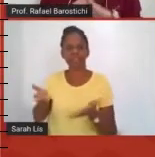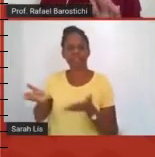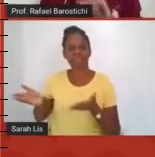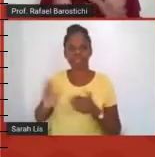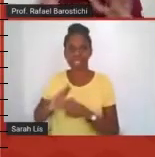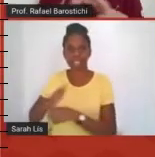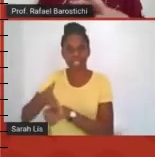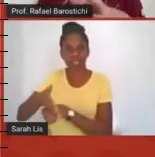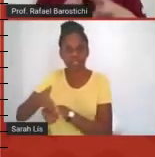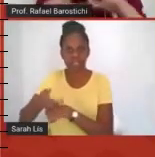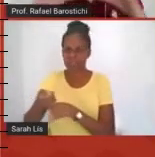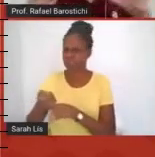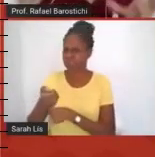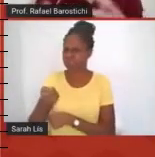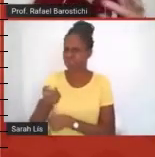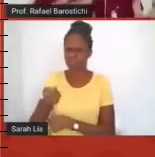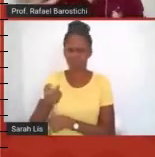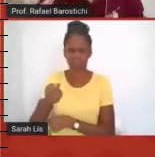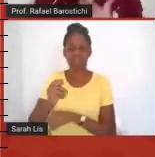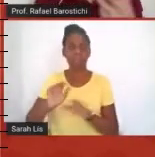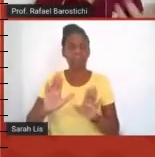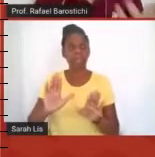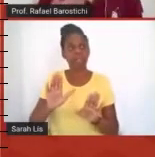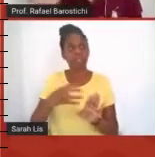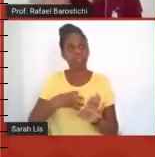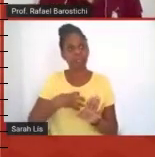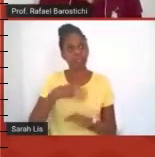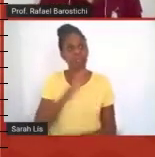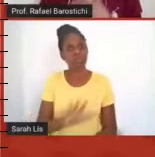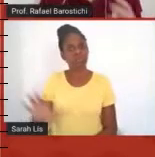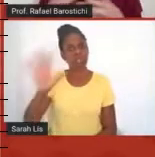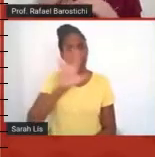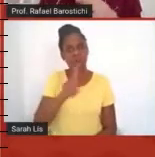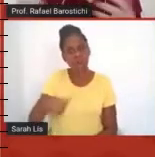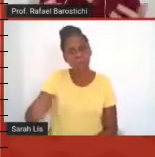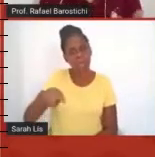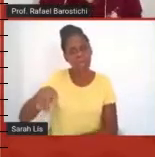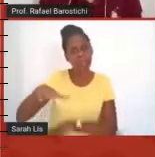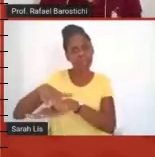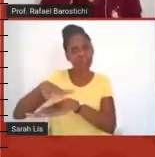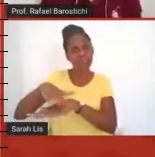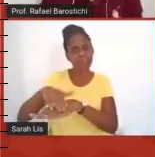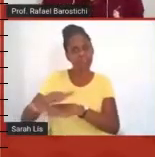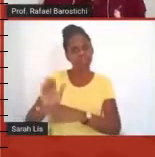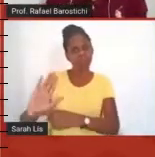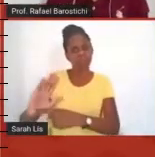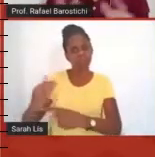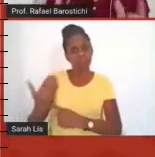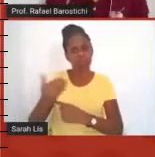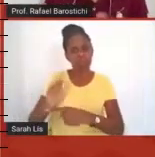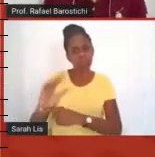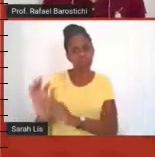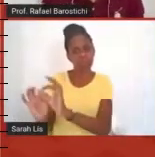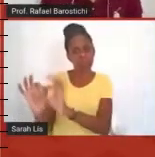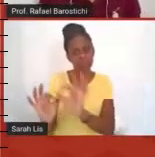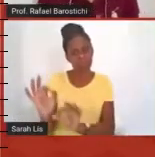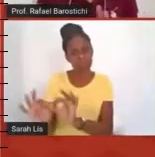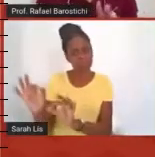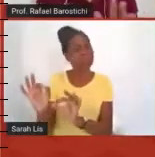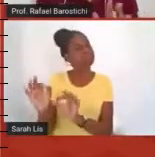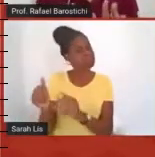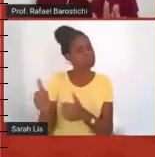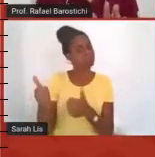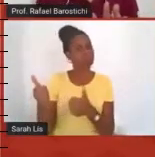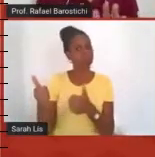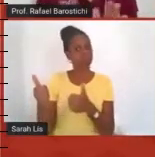mas, no geral, eles mesmos se ajudavam e cooperavam ali mutuamente. Então, foi algo que foi,